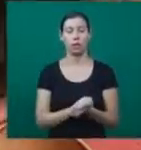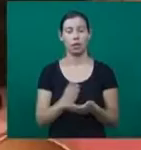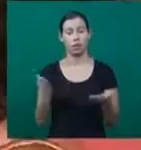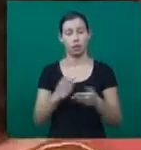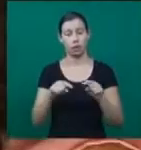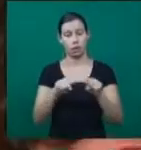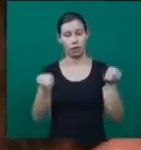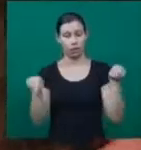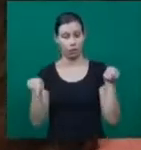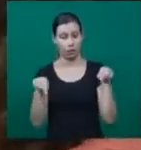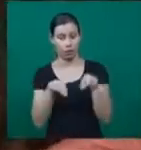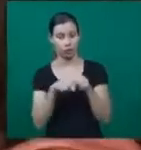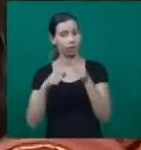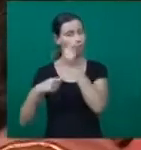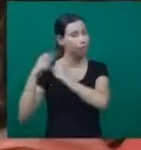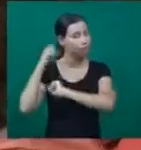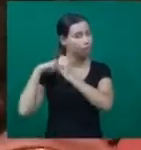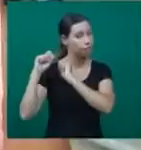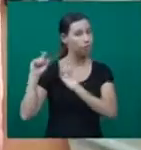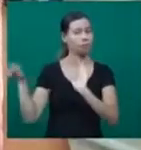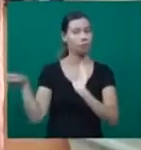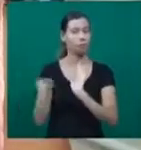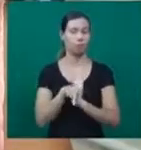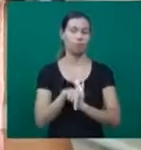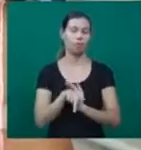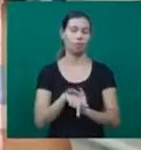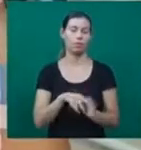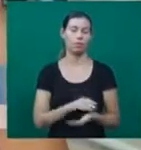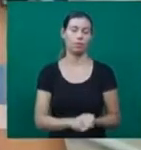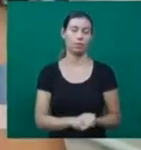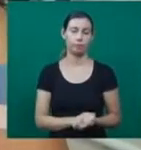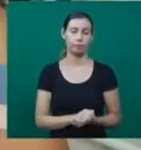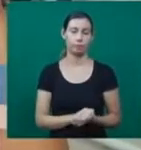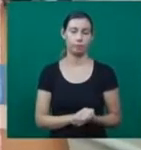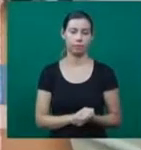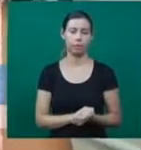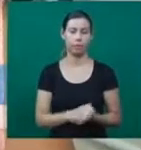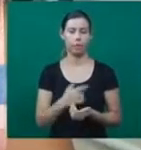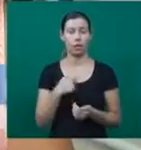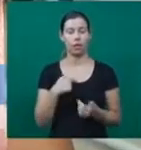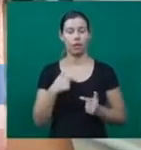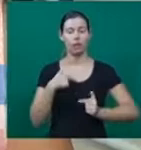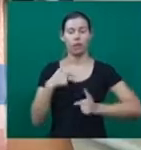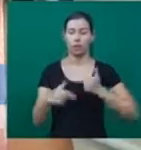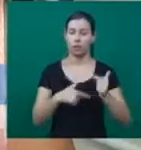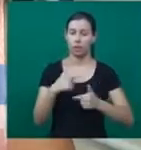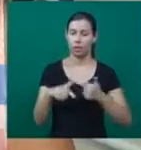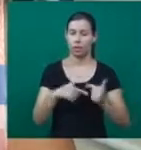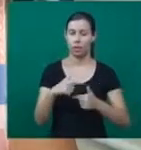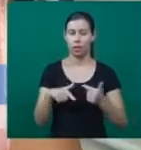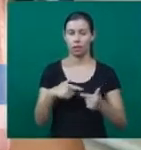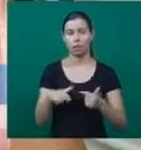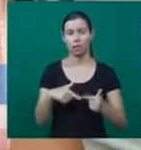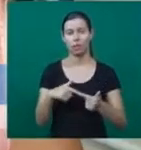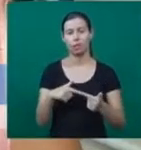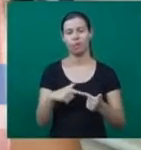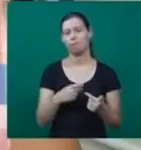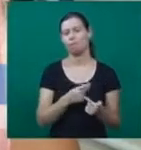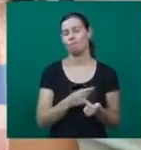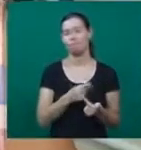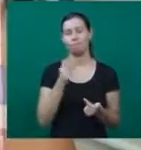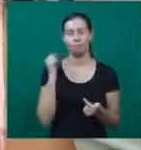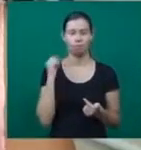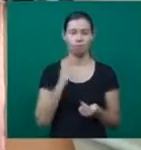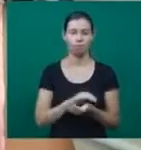salão de beleza. E também tem mais conforto. Eu sempre me procurei, assim, trabalhar dentro das leis. Assim,